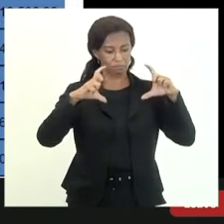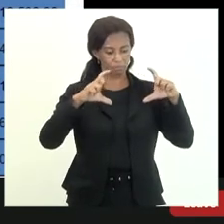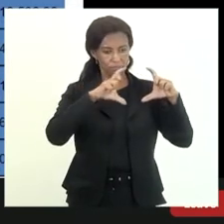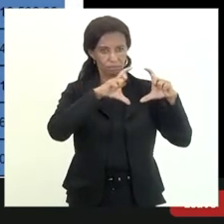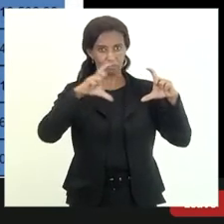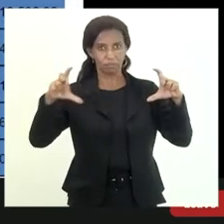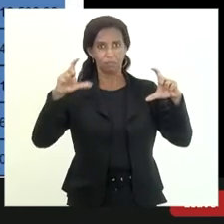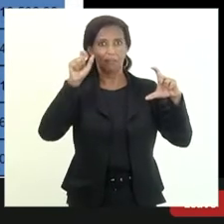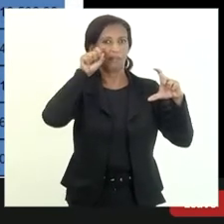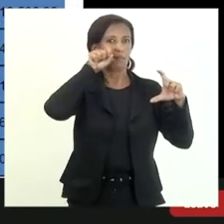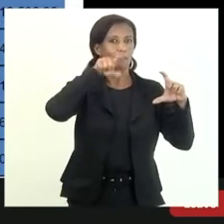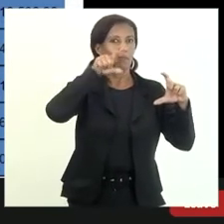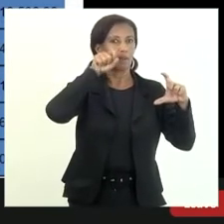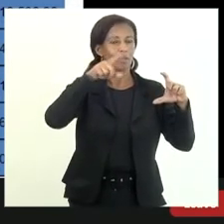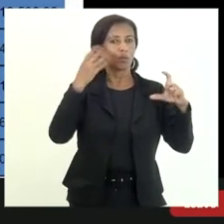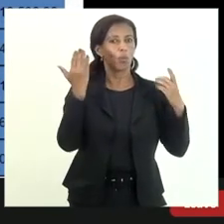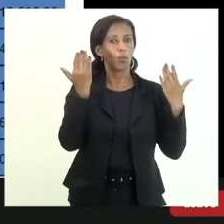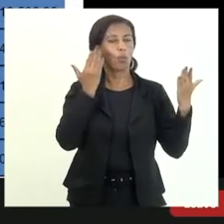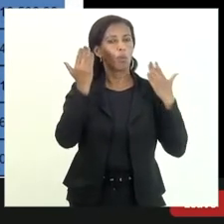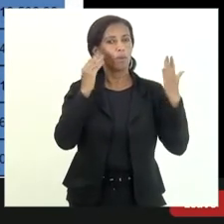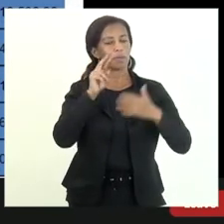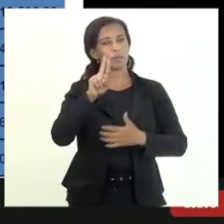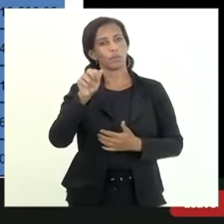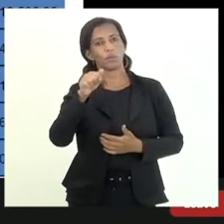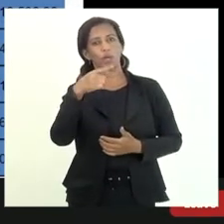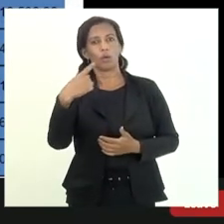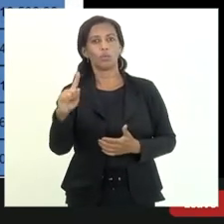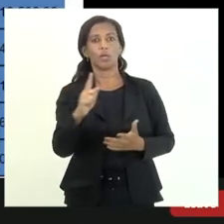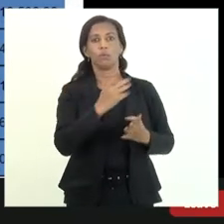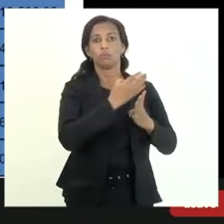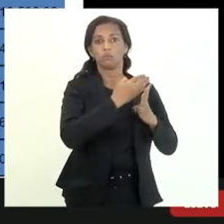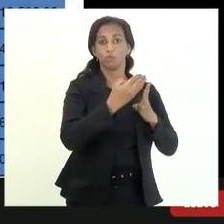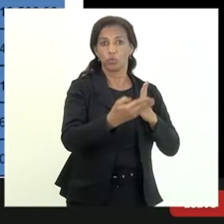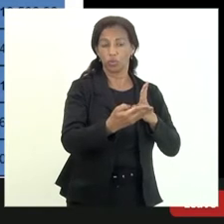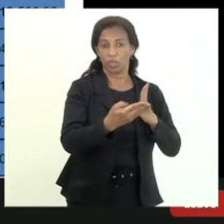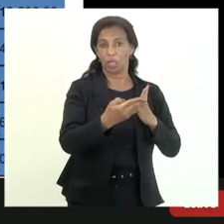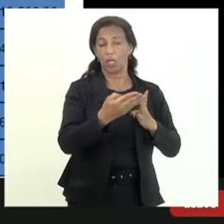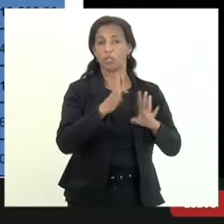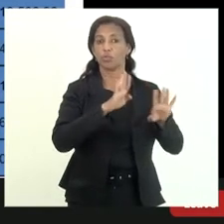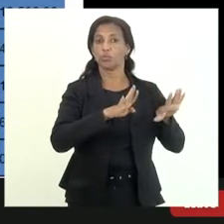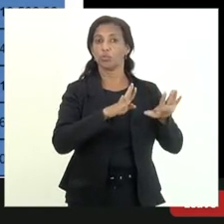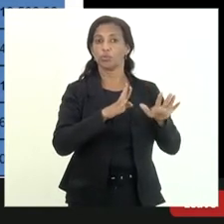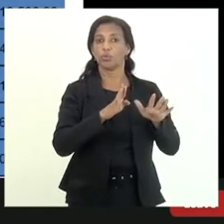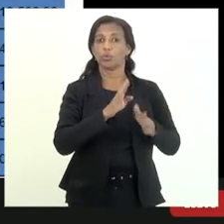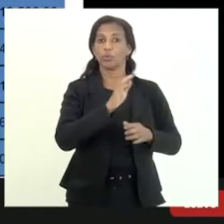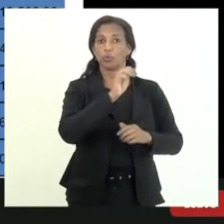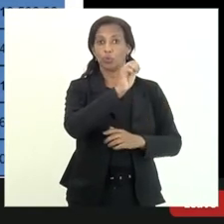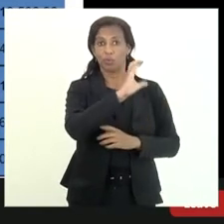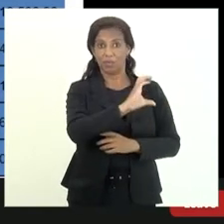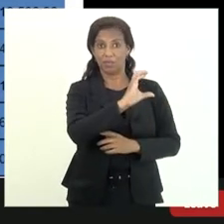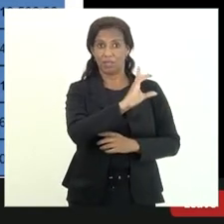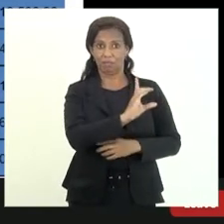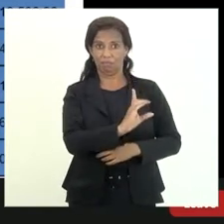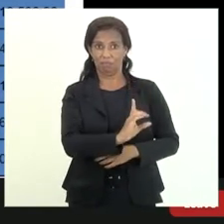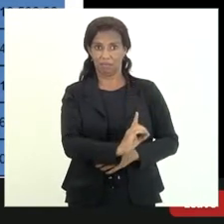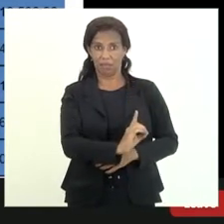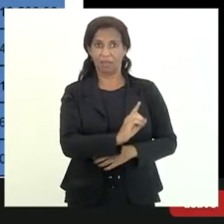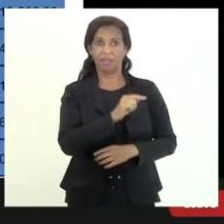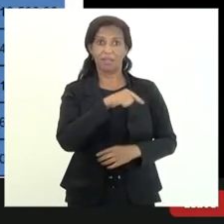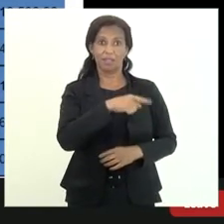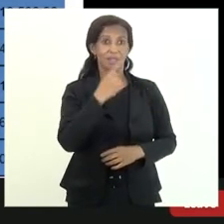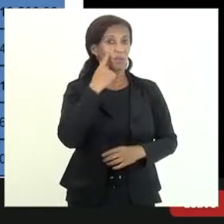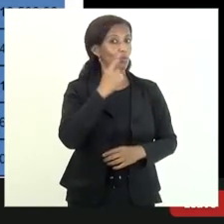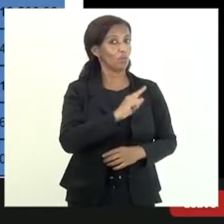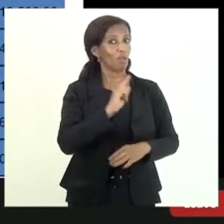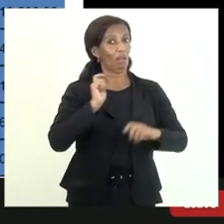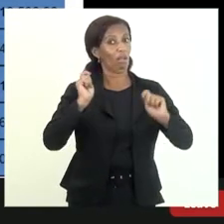um exercício de comparação com a União daqueles créditos equivalentes ao rating C e D e que eu considerei de